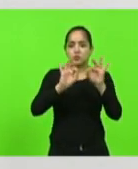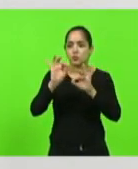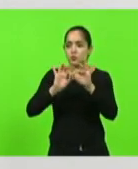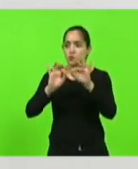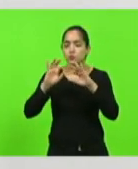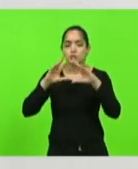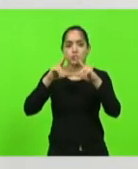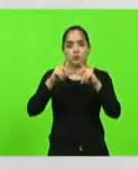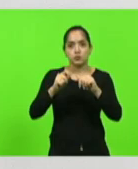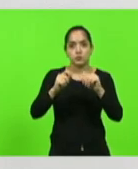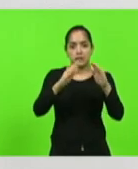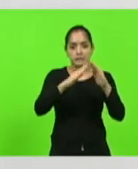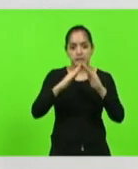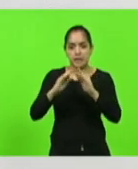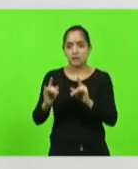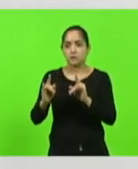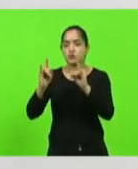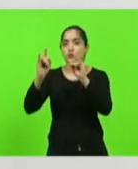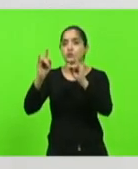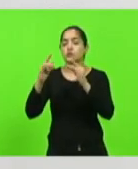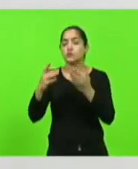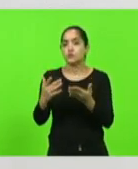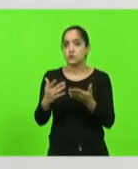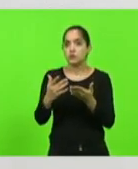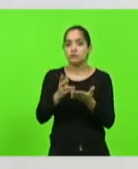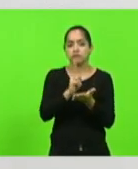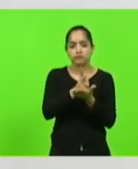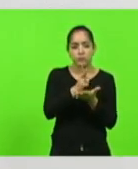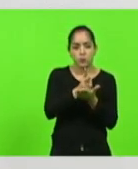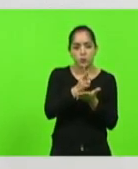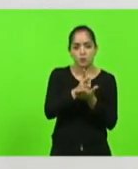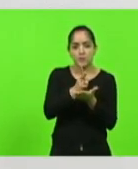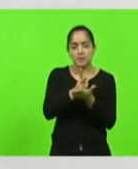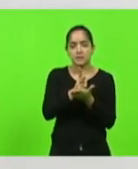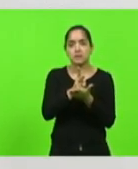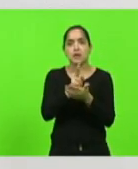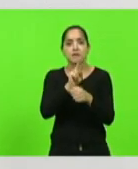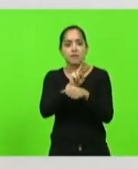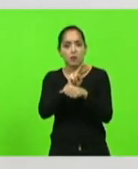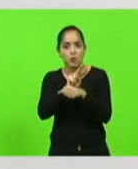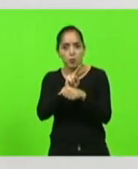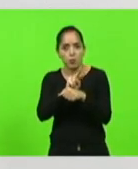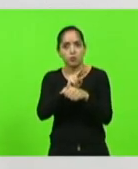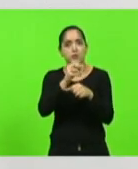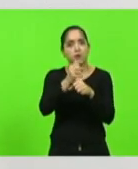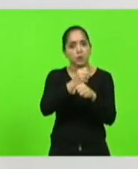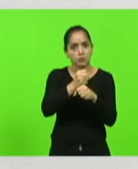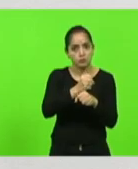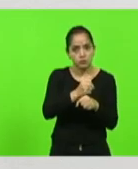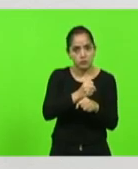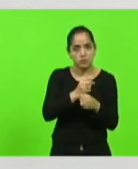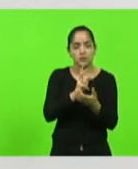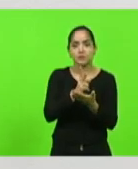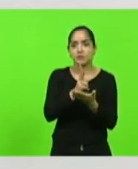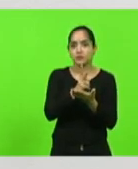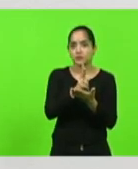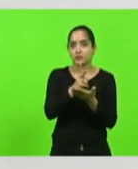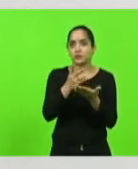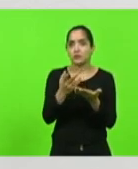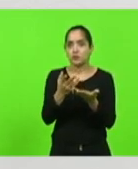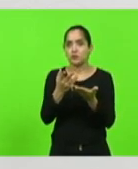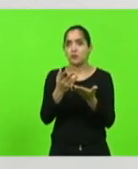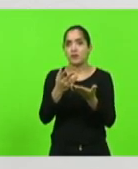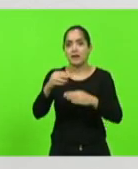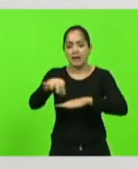ainda que se preserva e que se constrói também com arquitetura